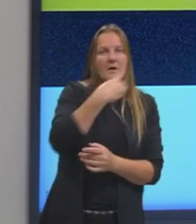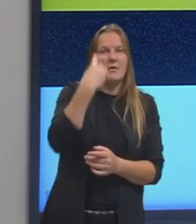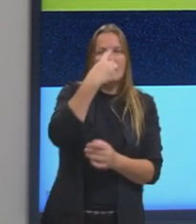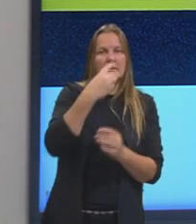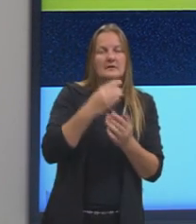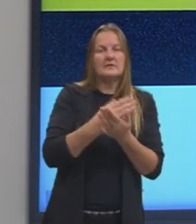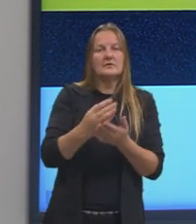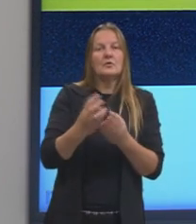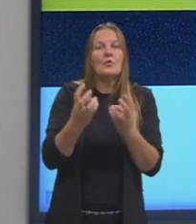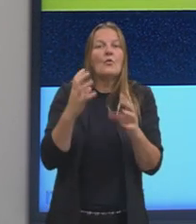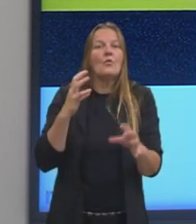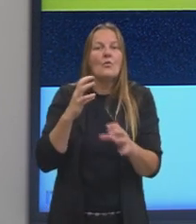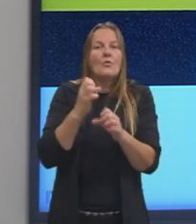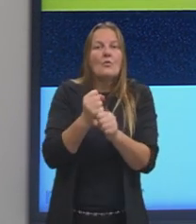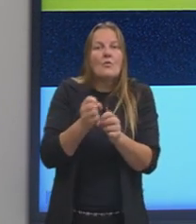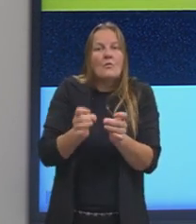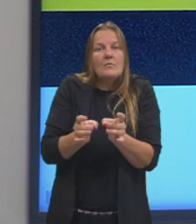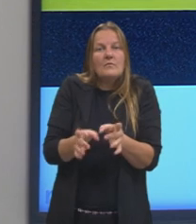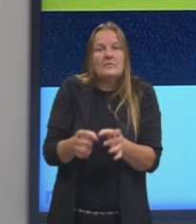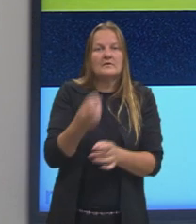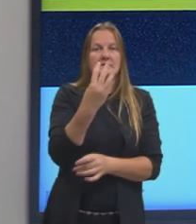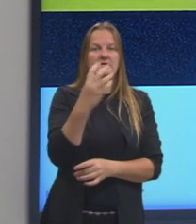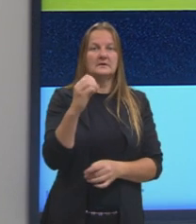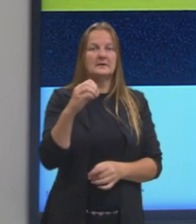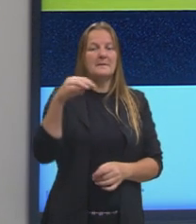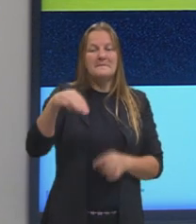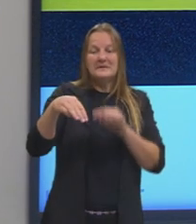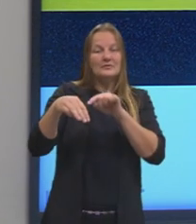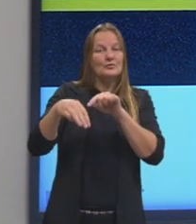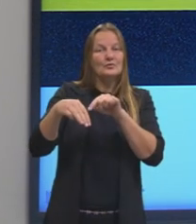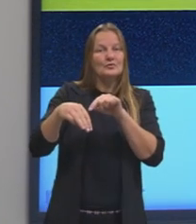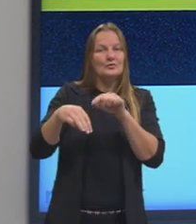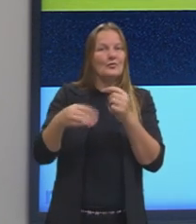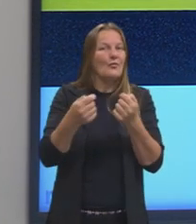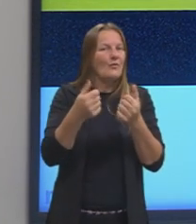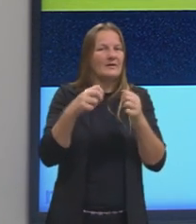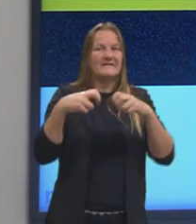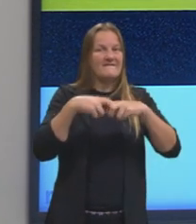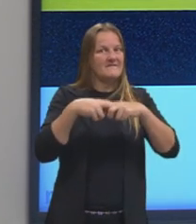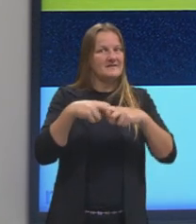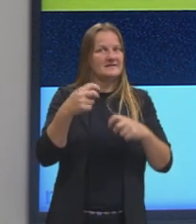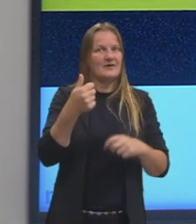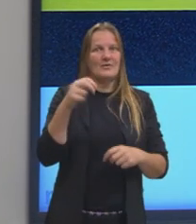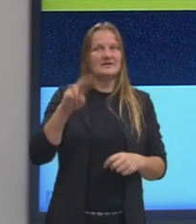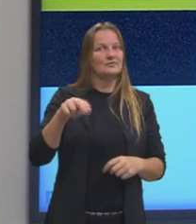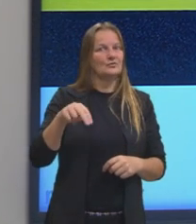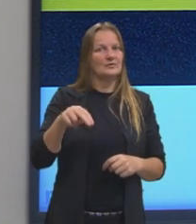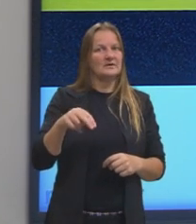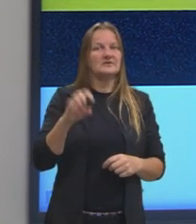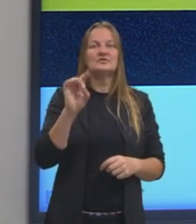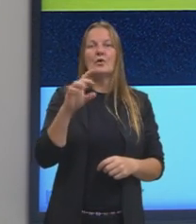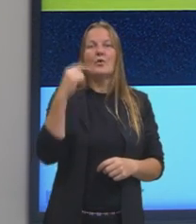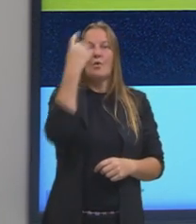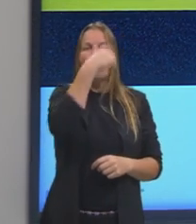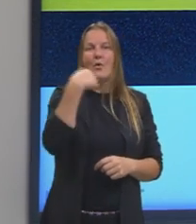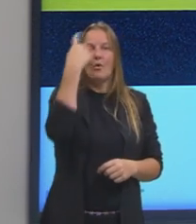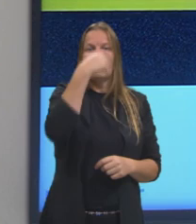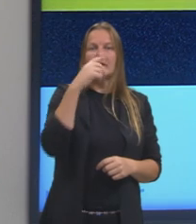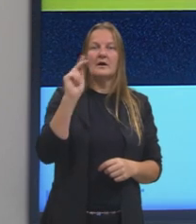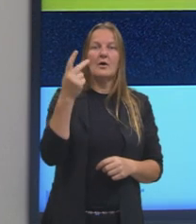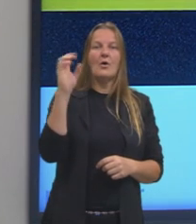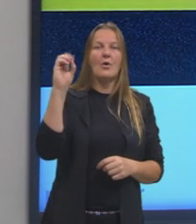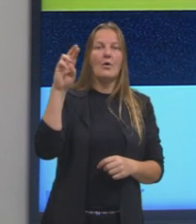Esse, na física, a gente não costuma usar muito minutos. Então, a gente vai transformar para horas, que fica mais fácil da gente trabalhar, né?